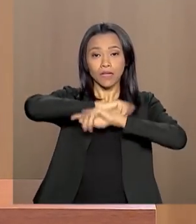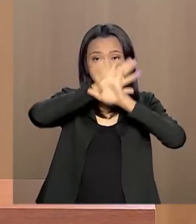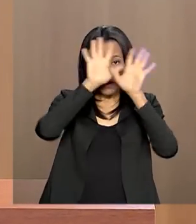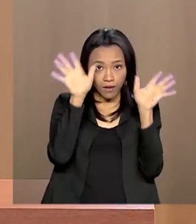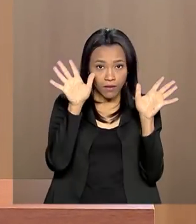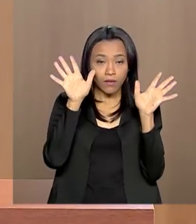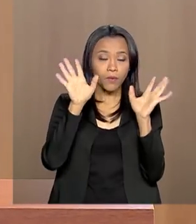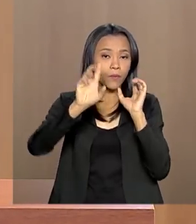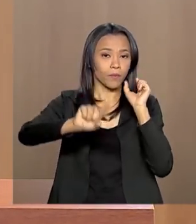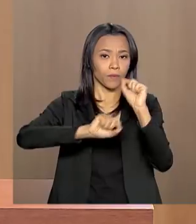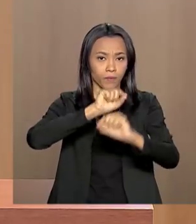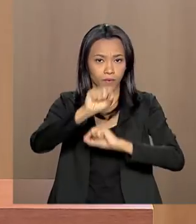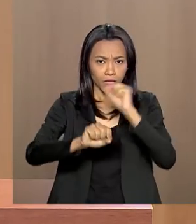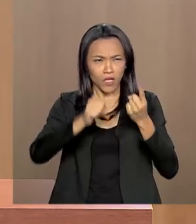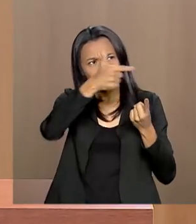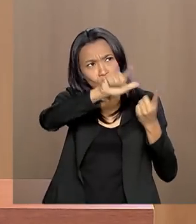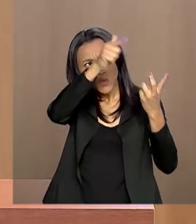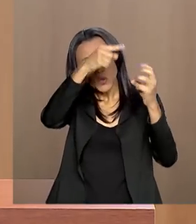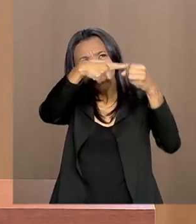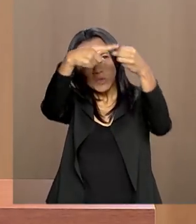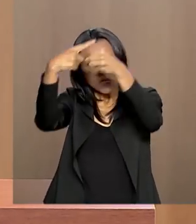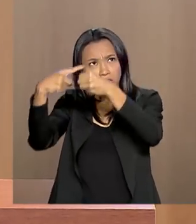significa que os demais municípios estão abandonados.